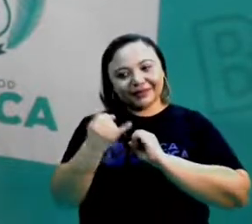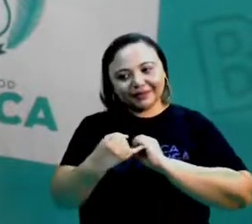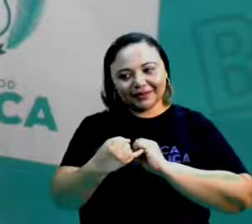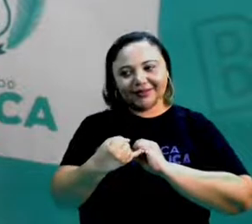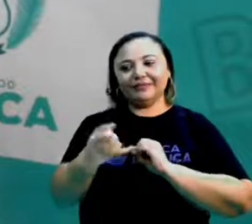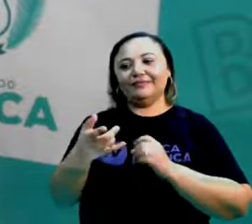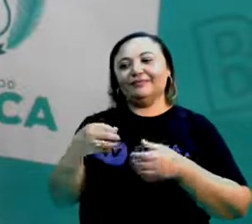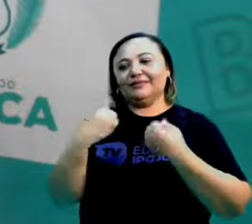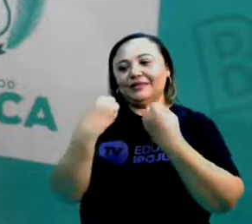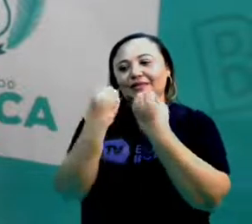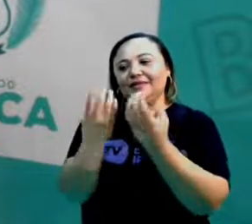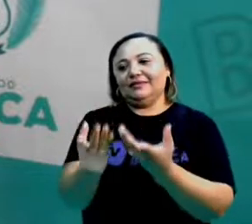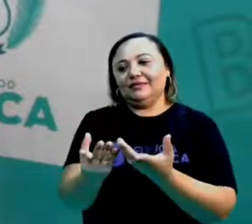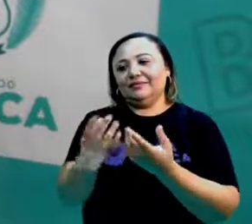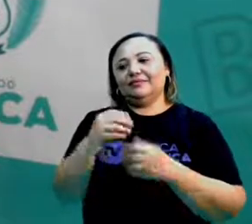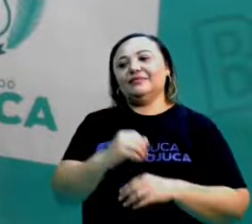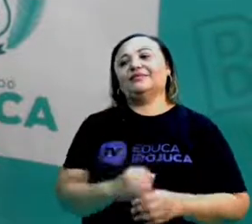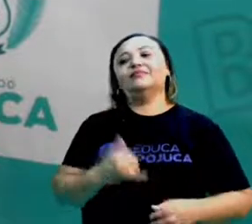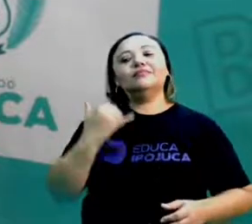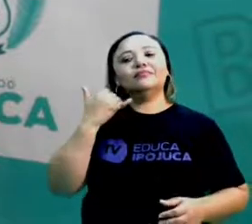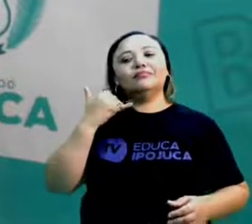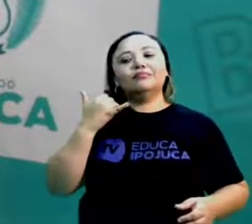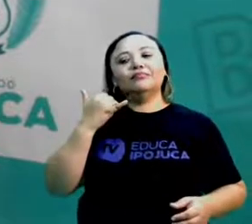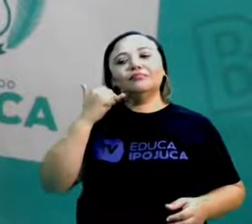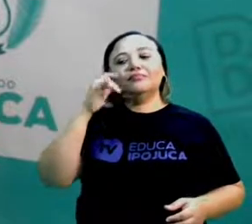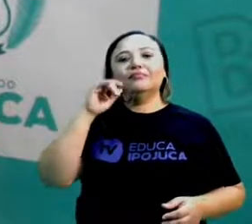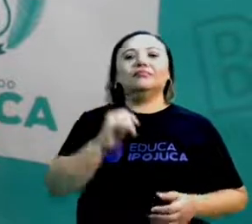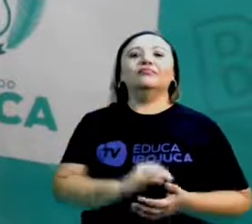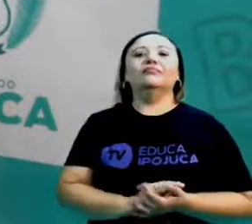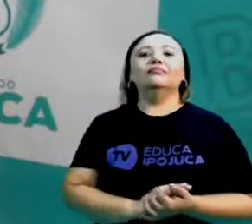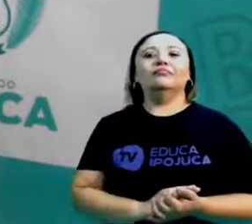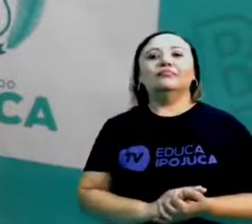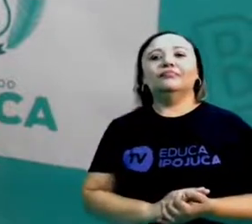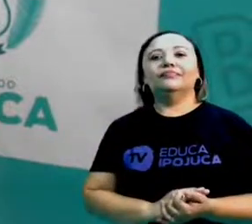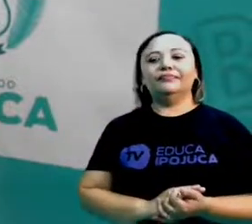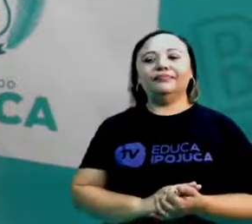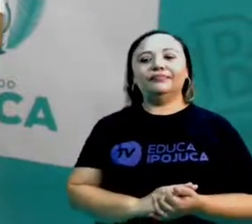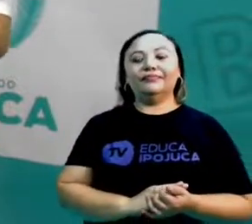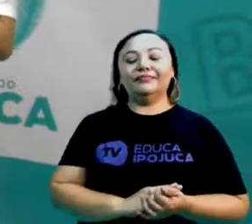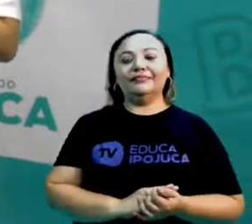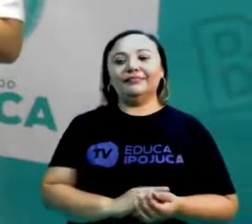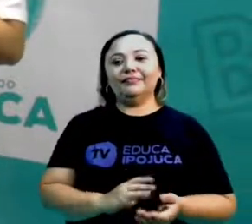adjetivos, dando preferência a essa marca que eu gosto tanto.